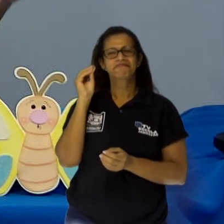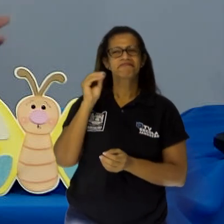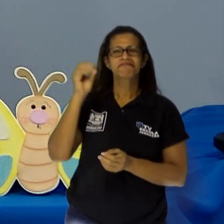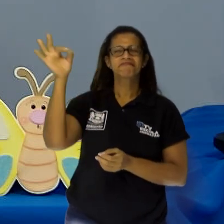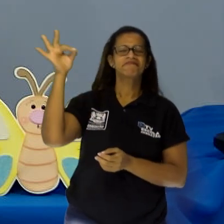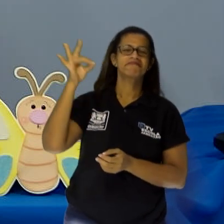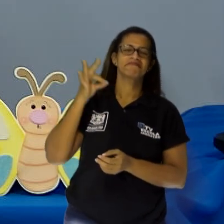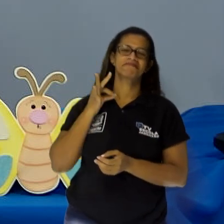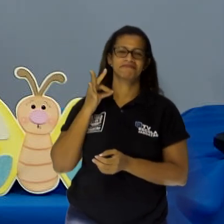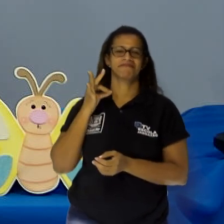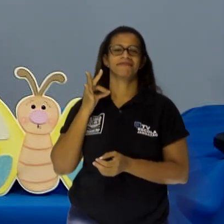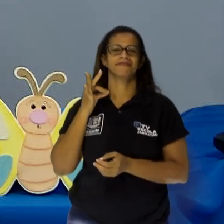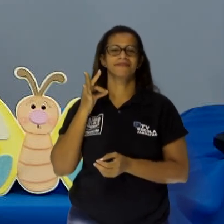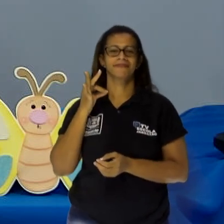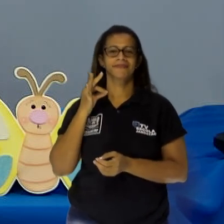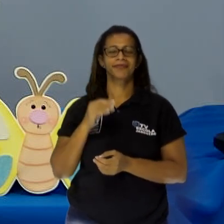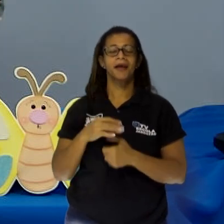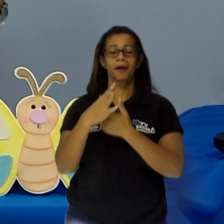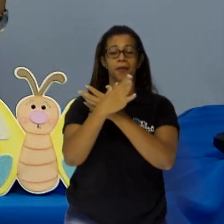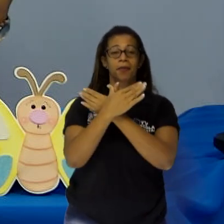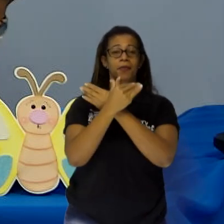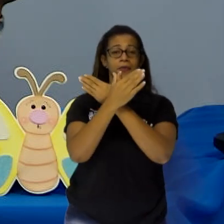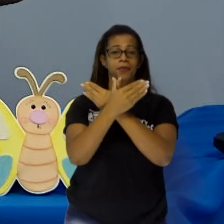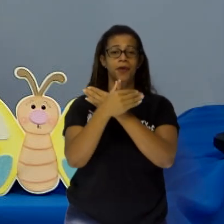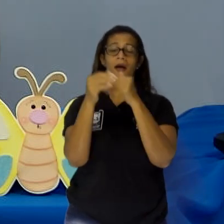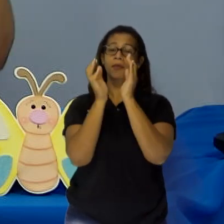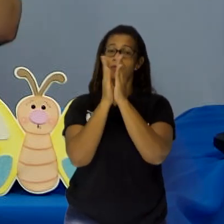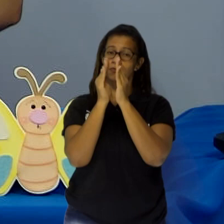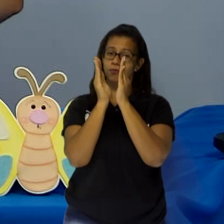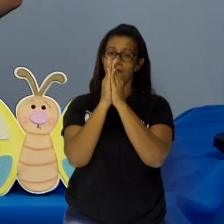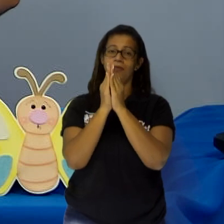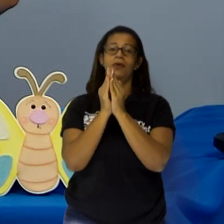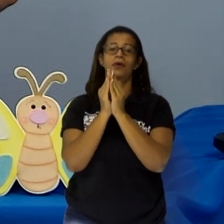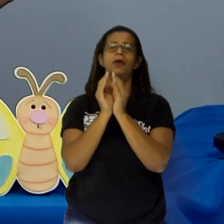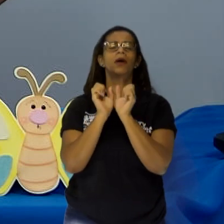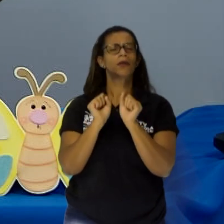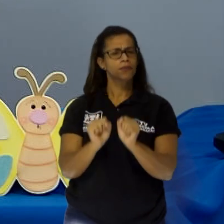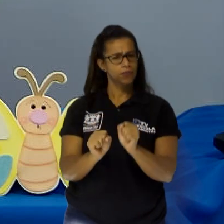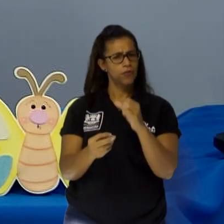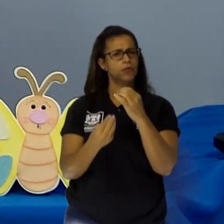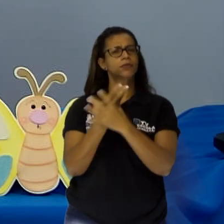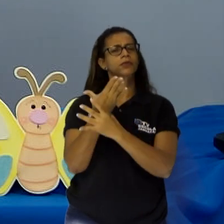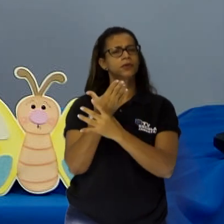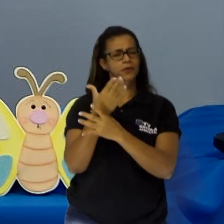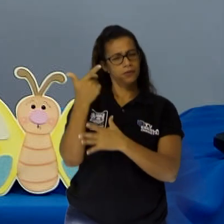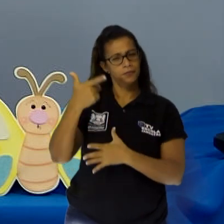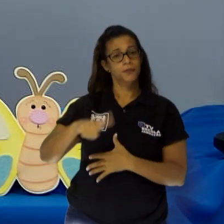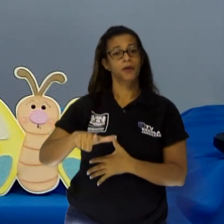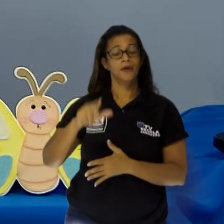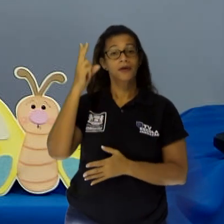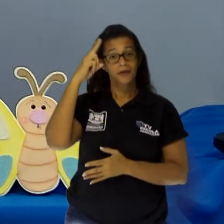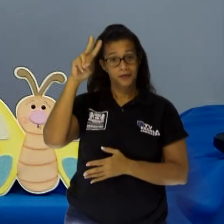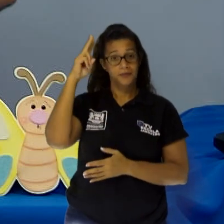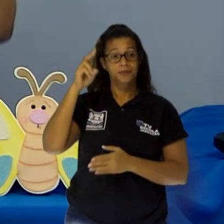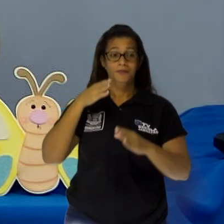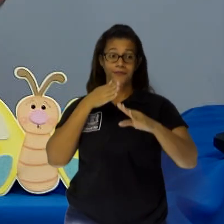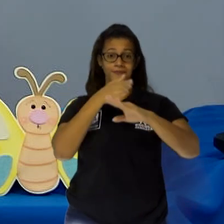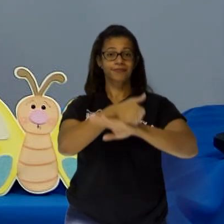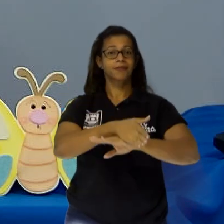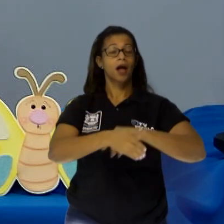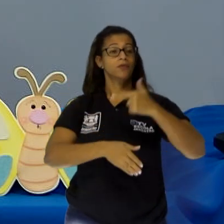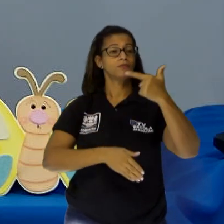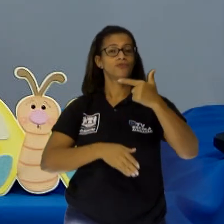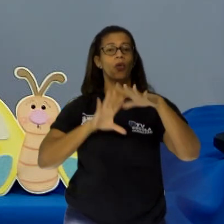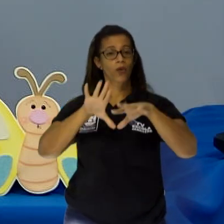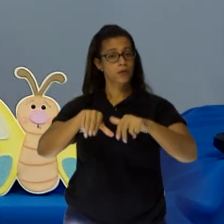cheiro para foca. Quem puder fazer mais um de cada. Porque lembra que na arca de Noé entraram dois animais de cada? Pois é!